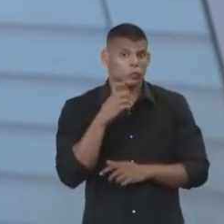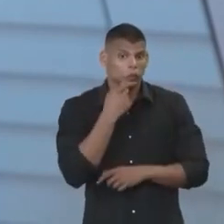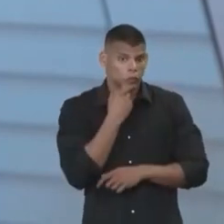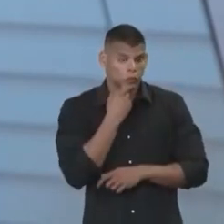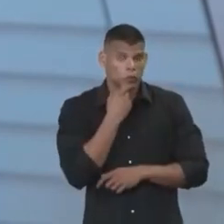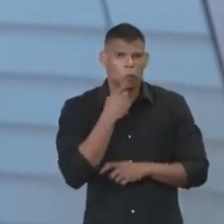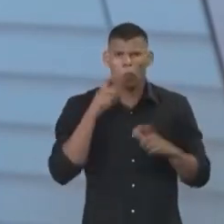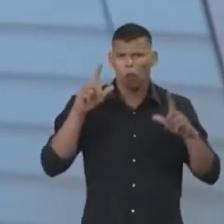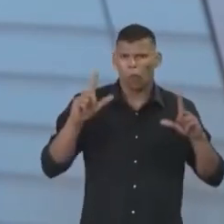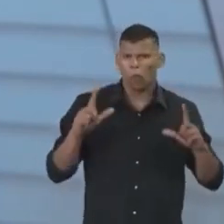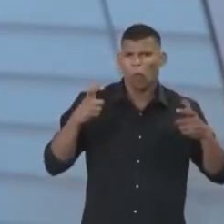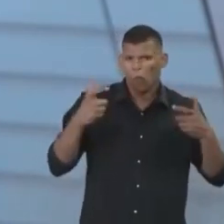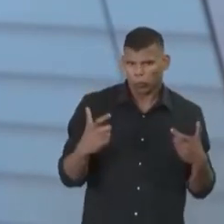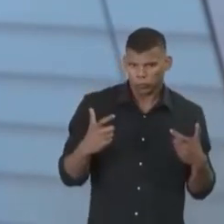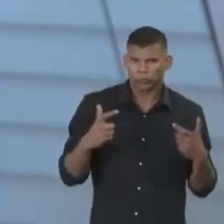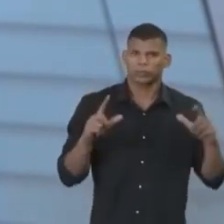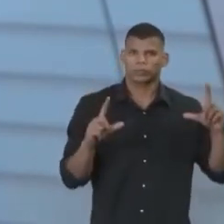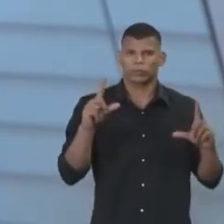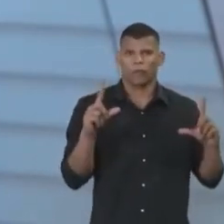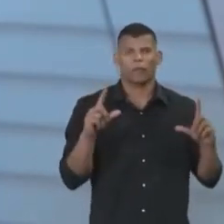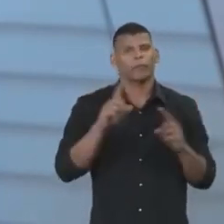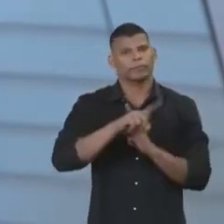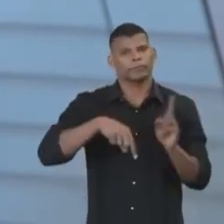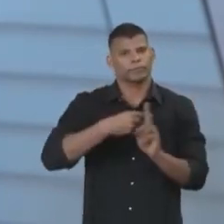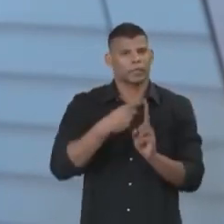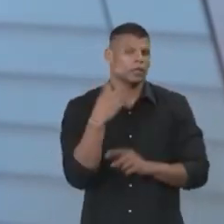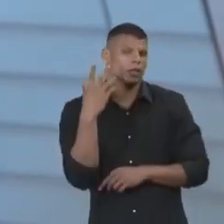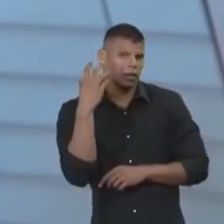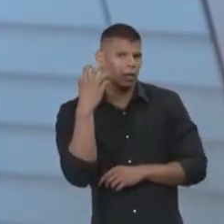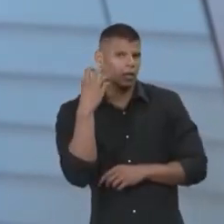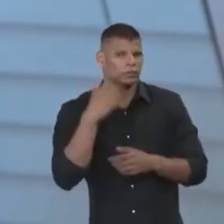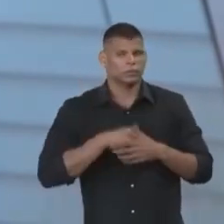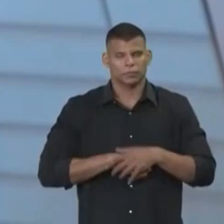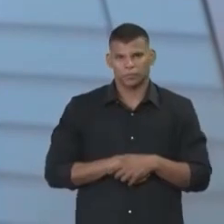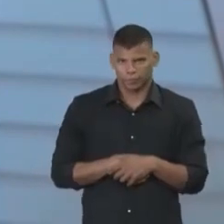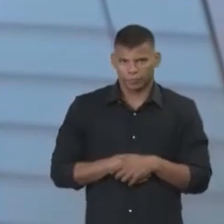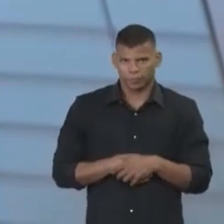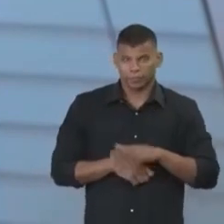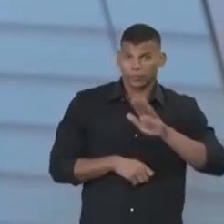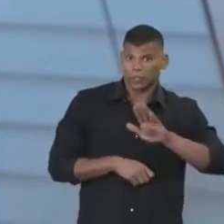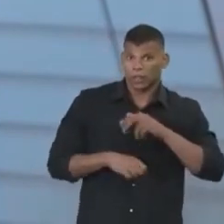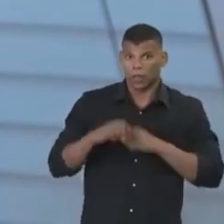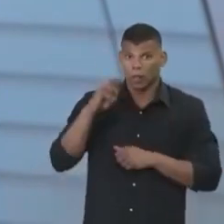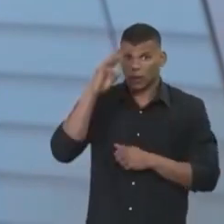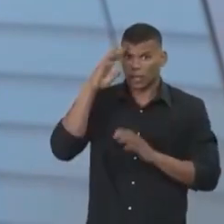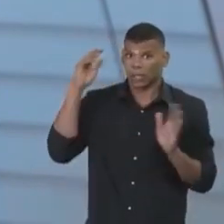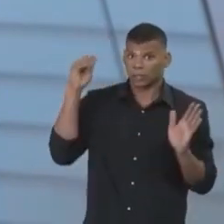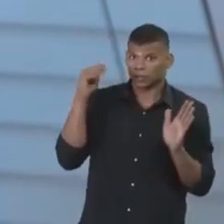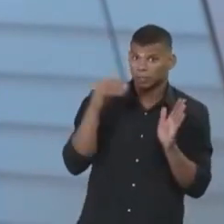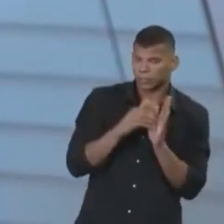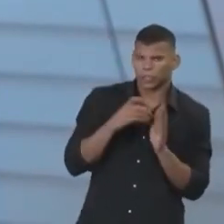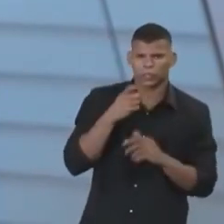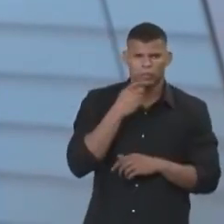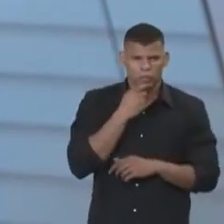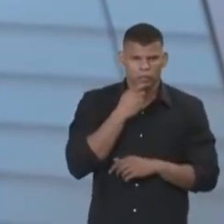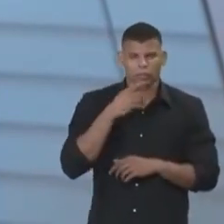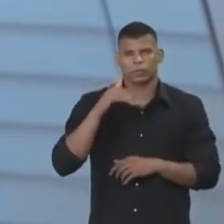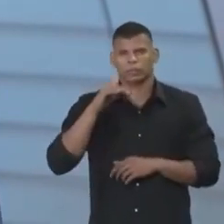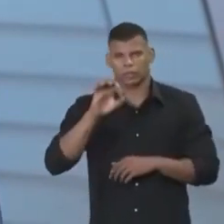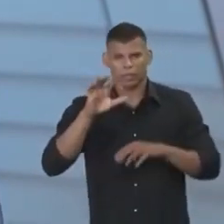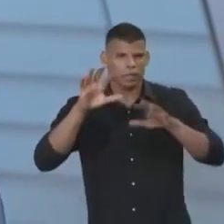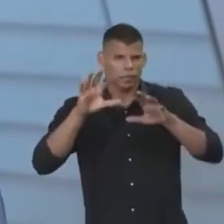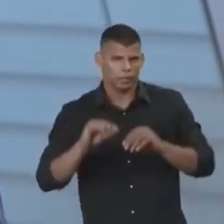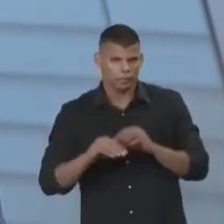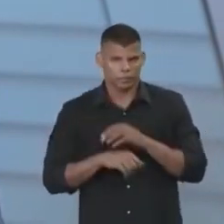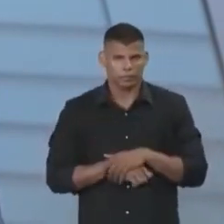vê aqui na TV e ouve na FM Assembleia 96,7. De terça a sexta, às 10 da noite, na FM Assembleia. No